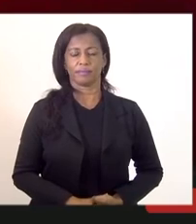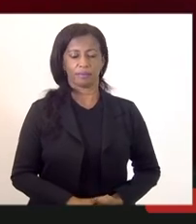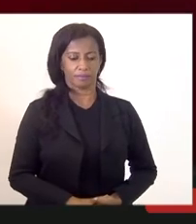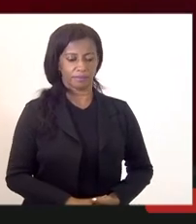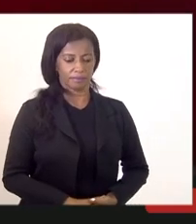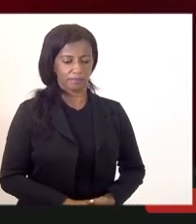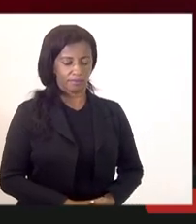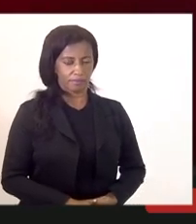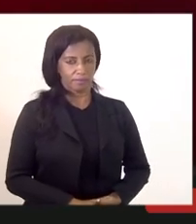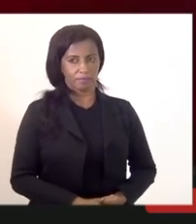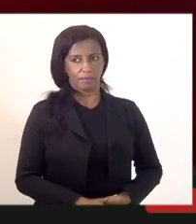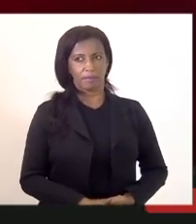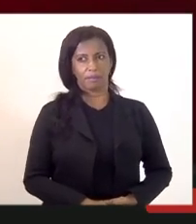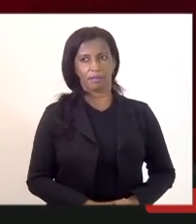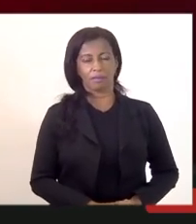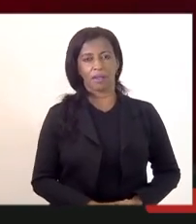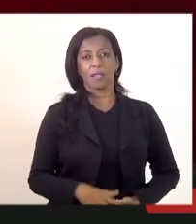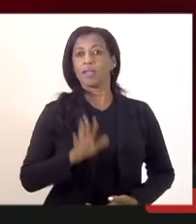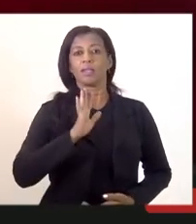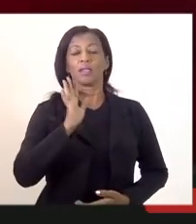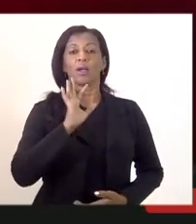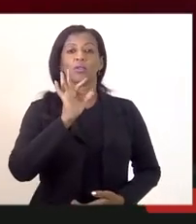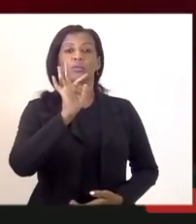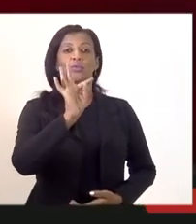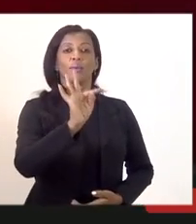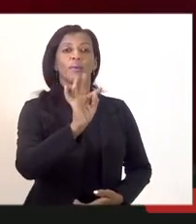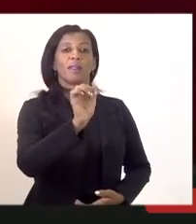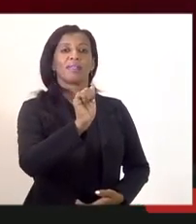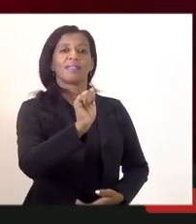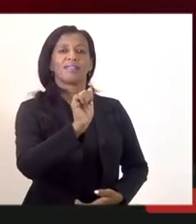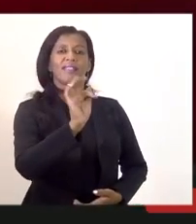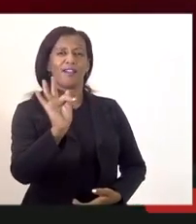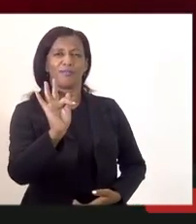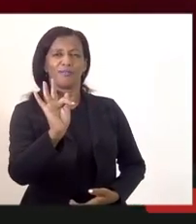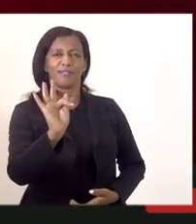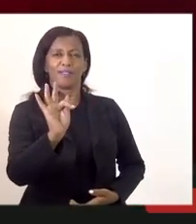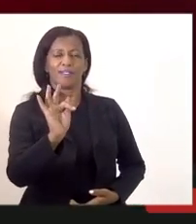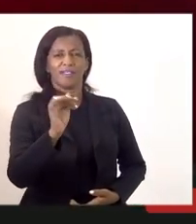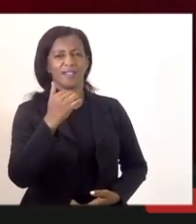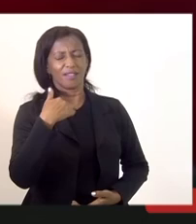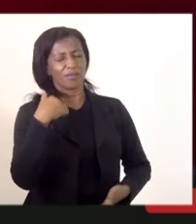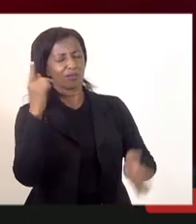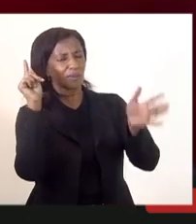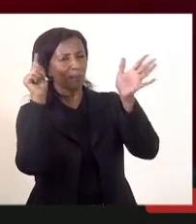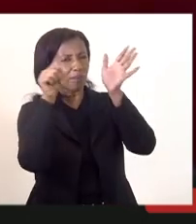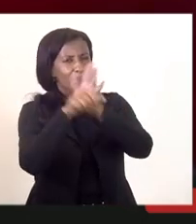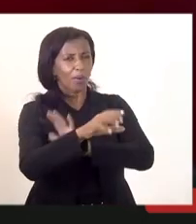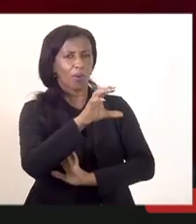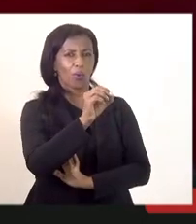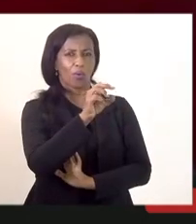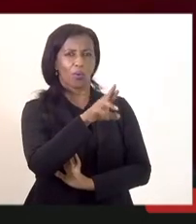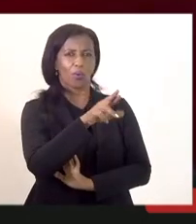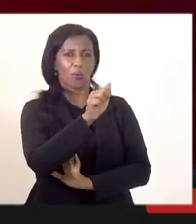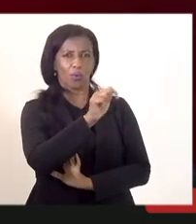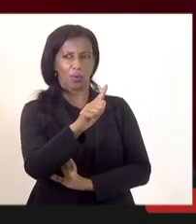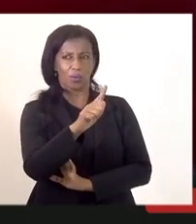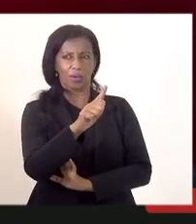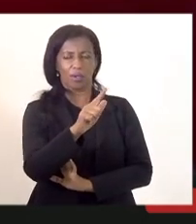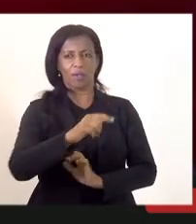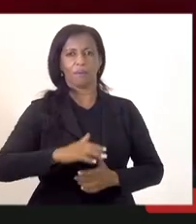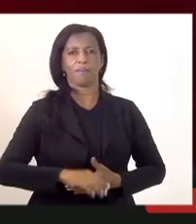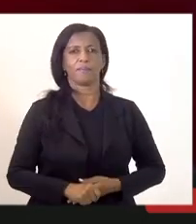fazer uma observação sobre o TAF eu fiz uma ponderação ao coronel Leandro e acabou